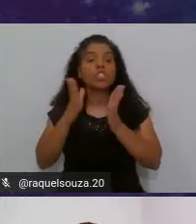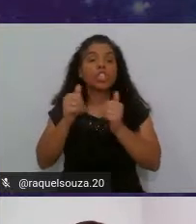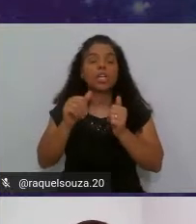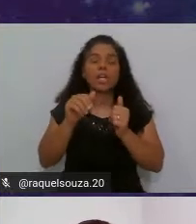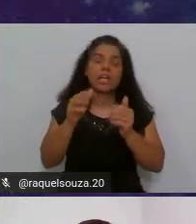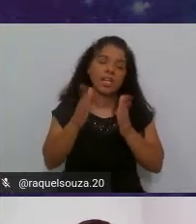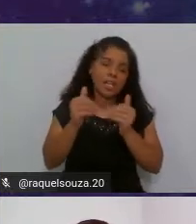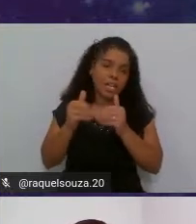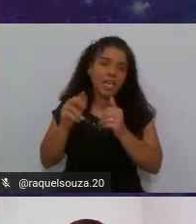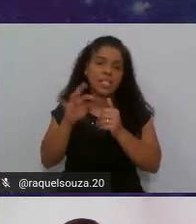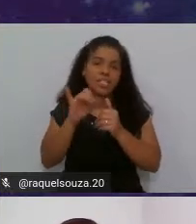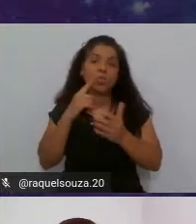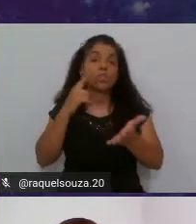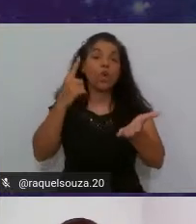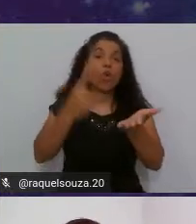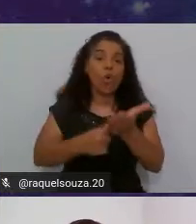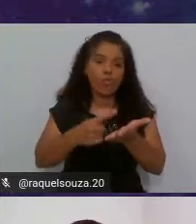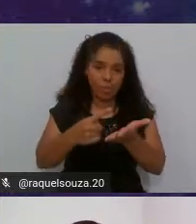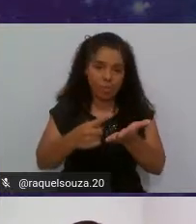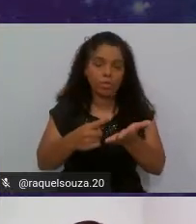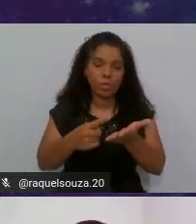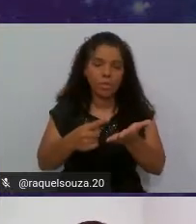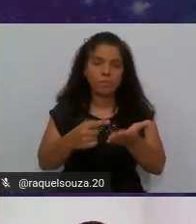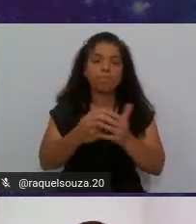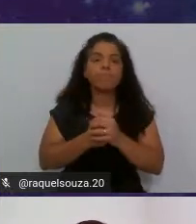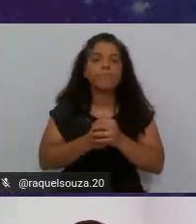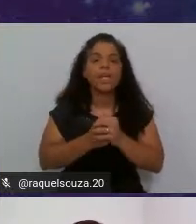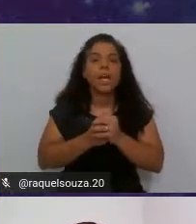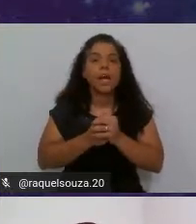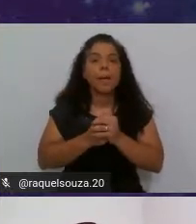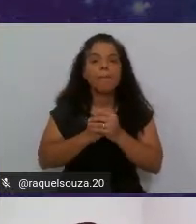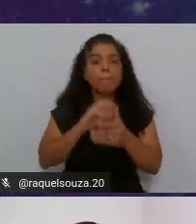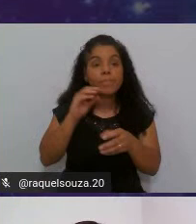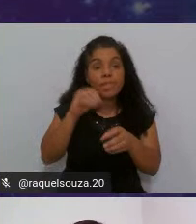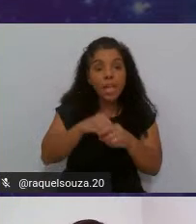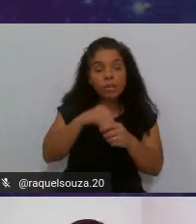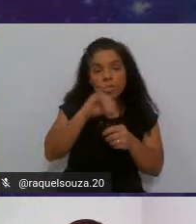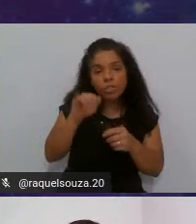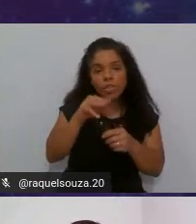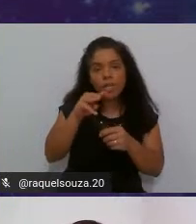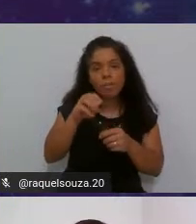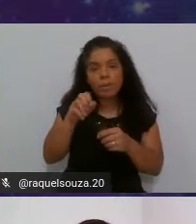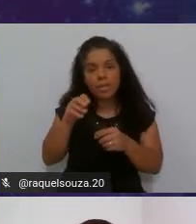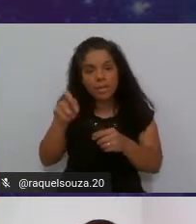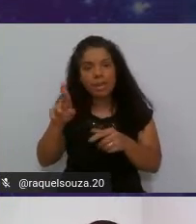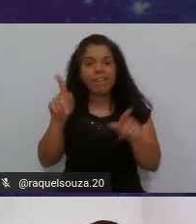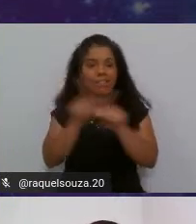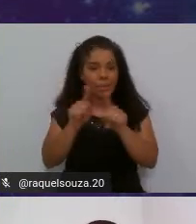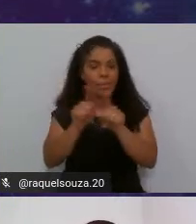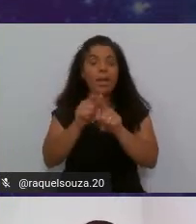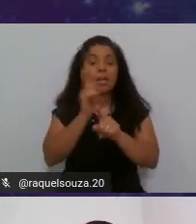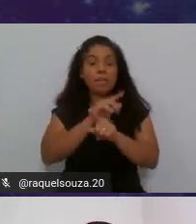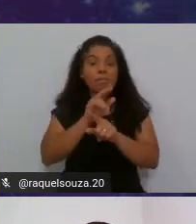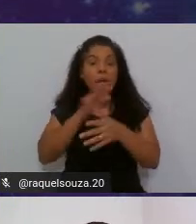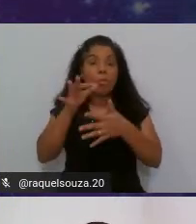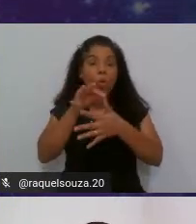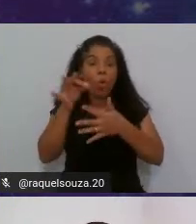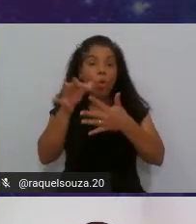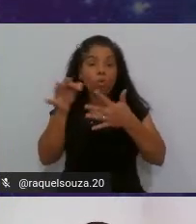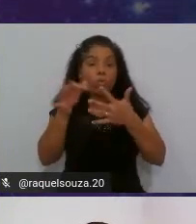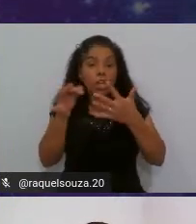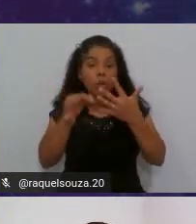que são as confirmações dentro do JMeeter também iremos configurar